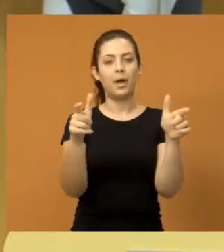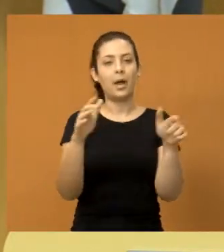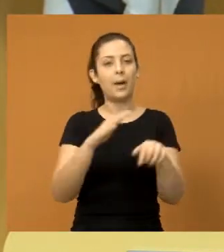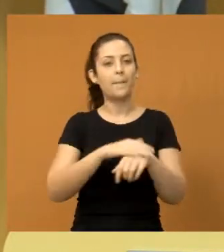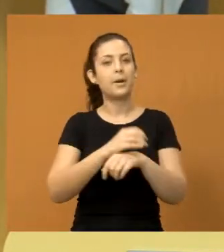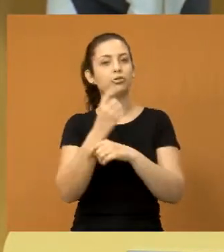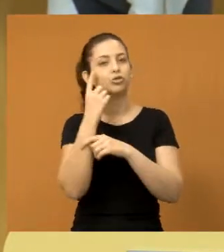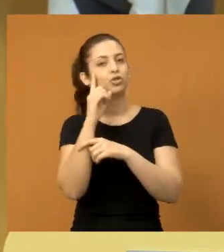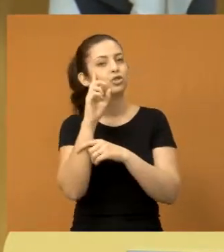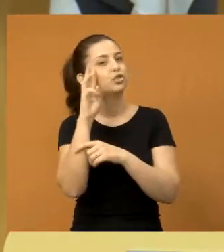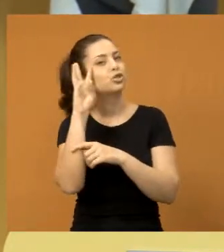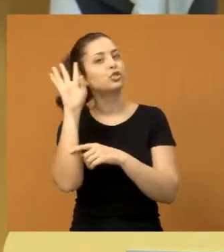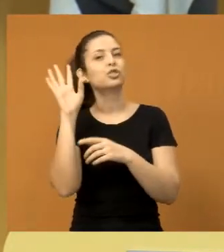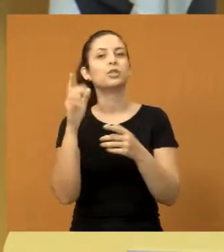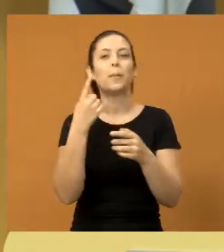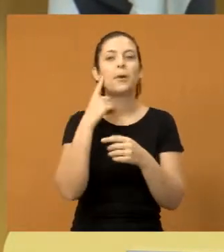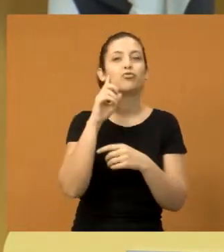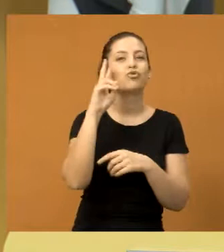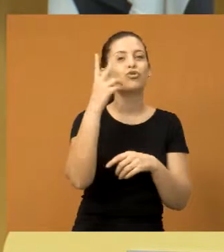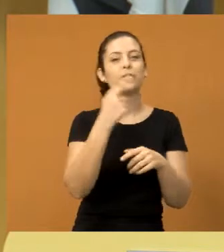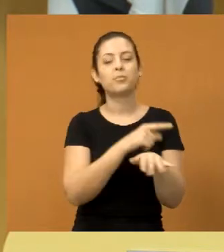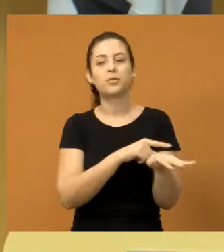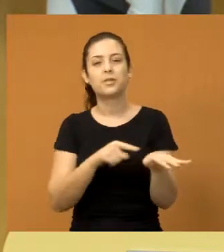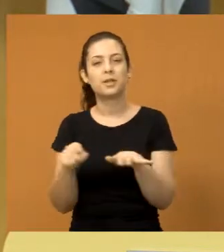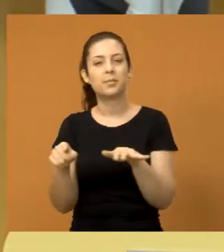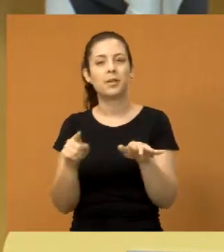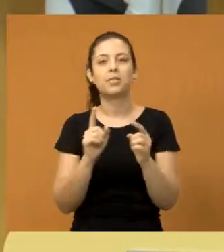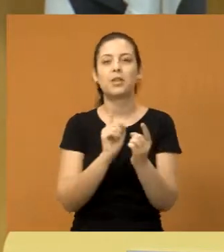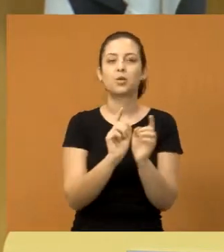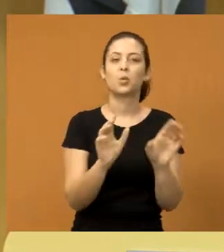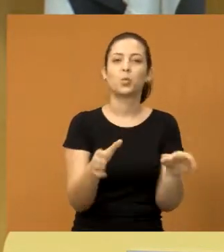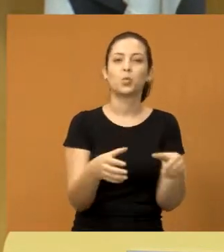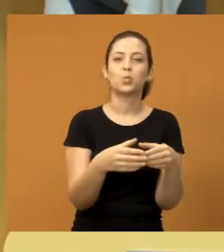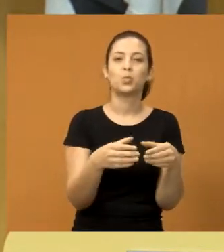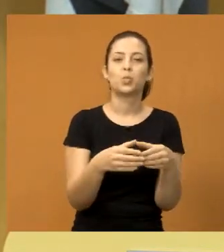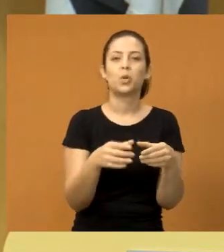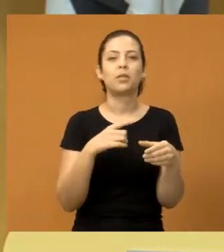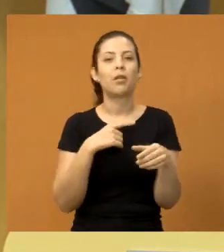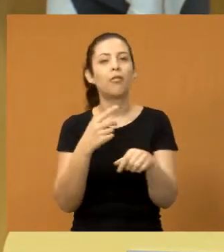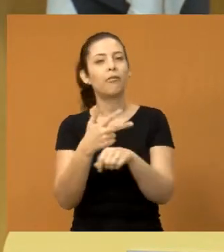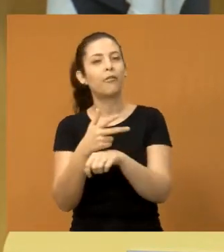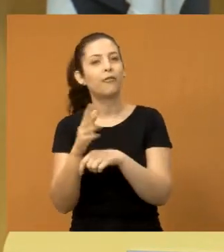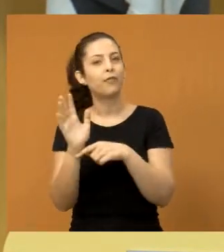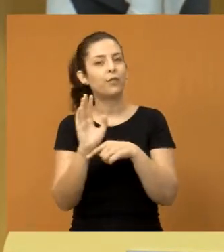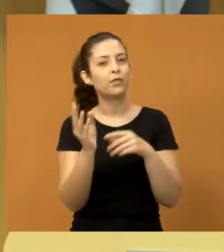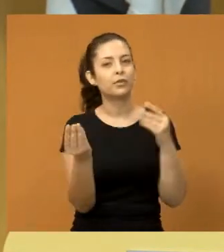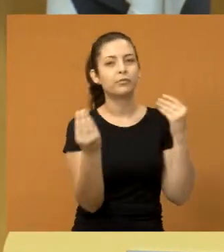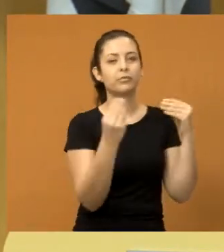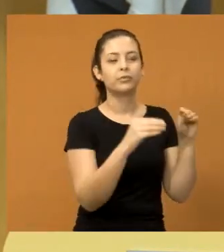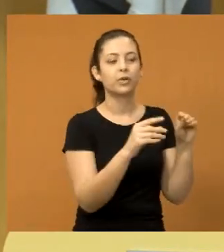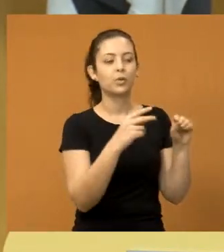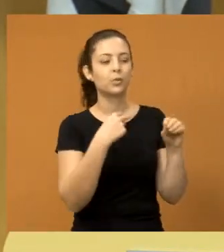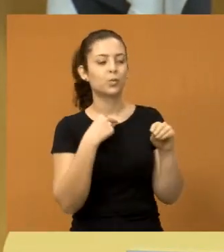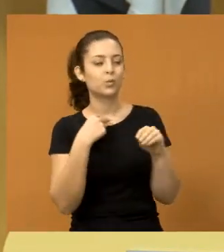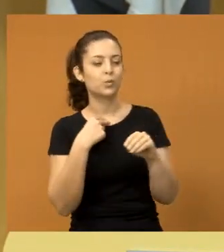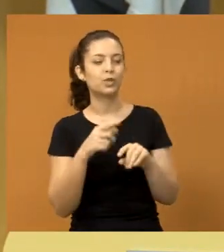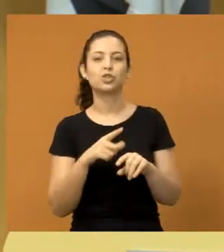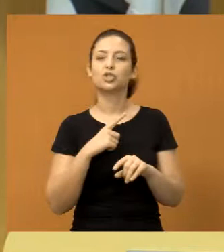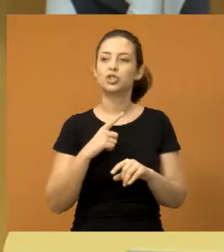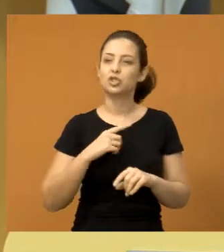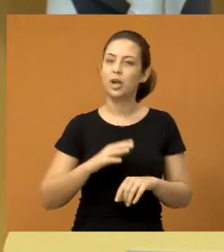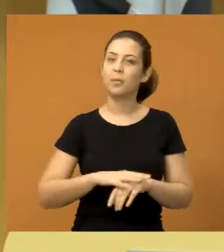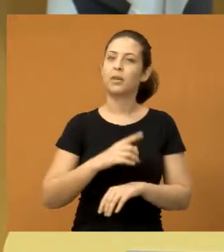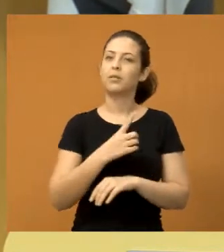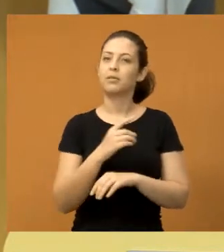dias, pelo menos mais um dia por semana para atender aquela comunidade. Mas, olha, eu tenho até uns vídeos, não deu para colocar aqui também. Tinha, não